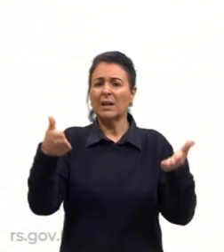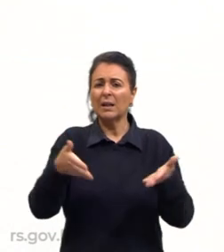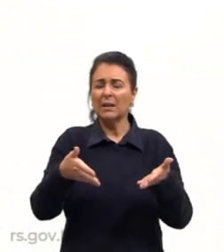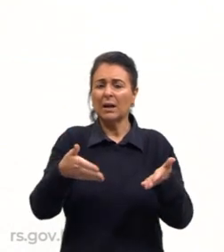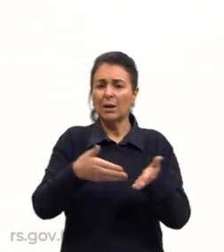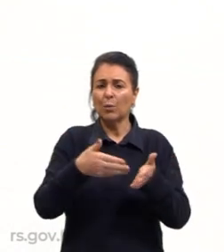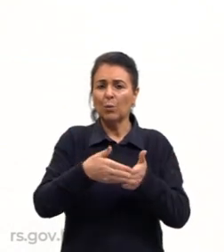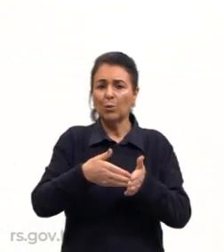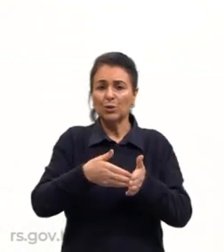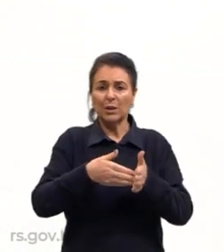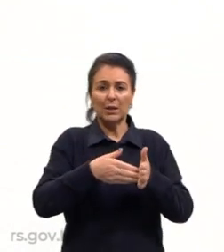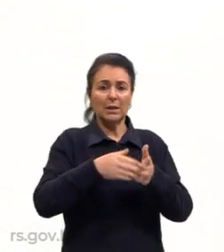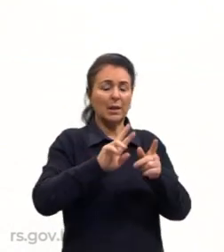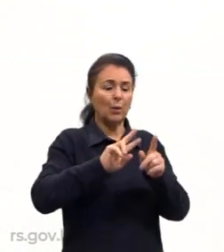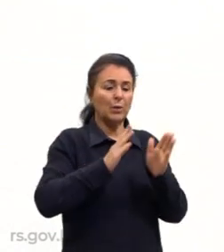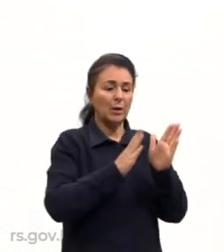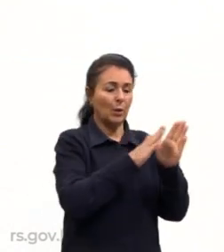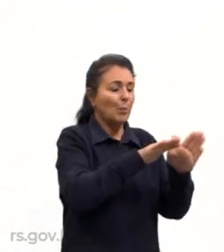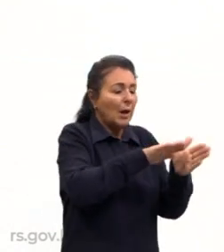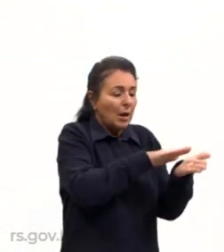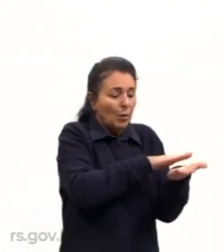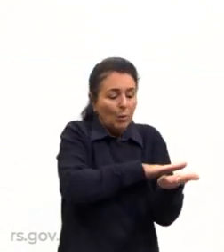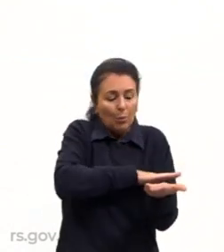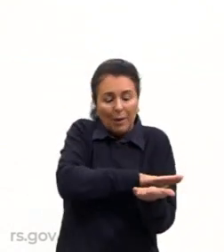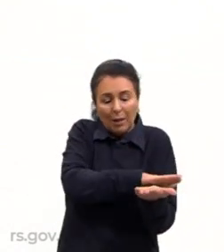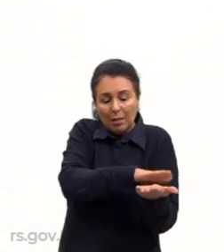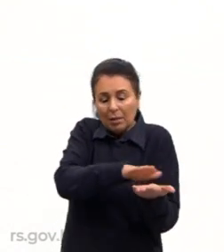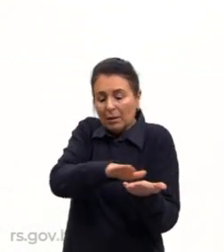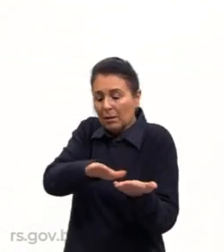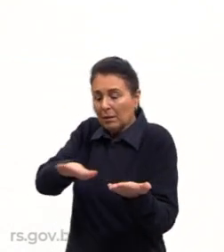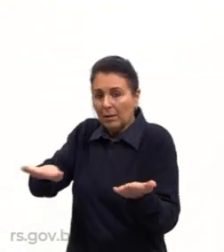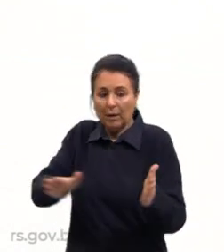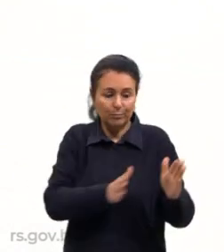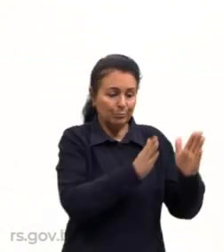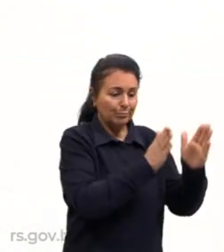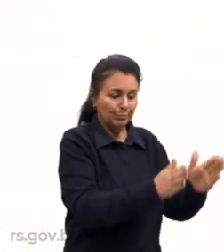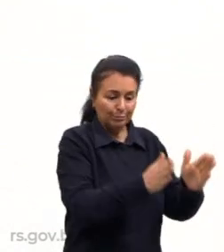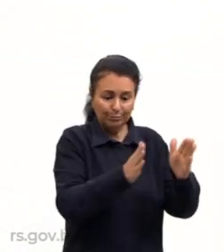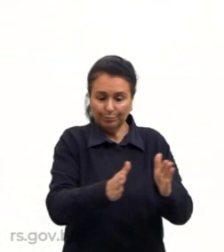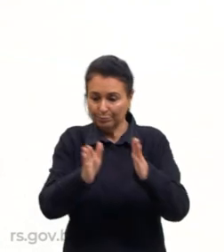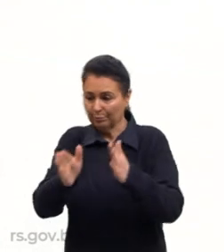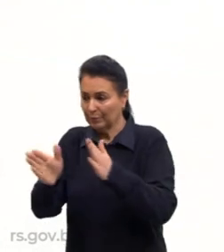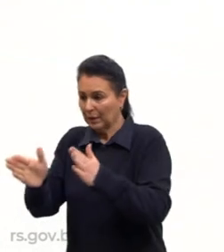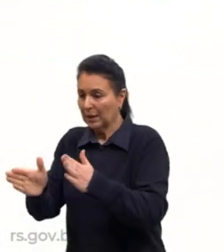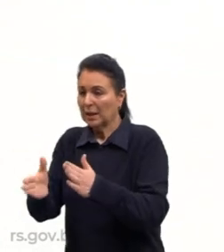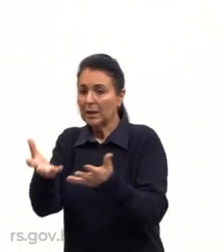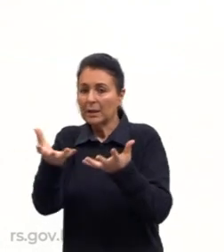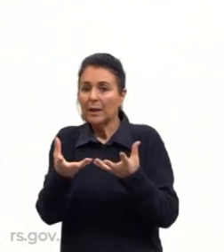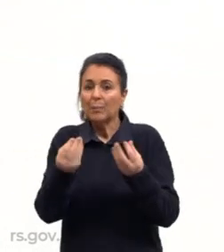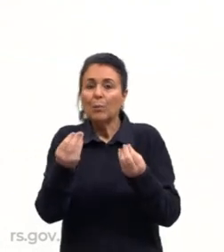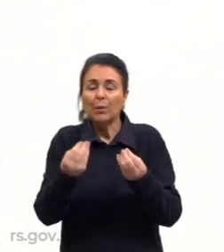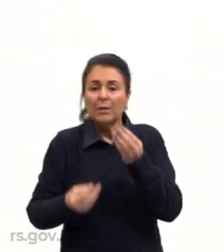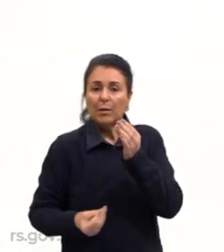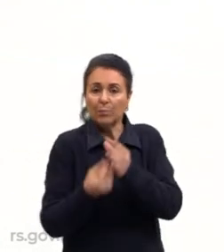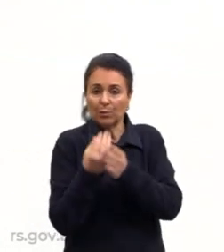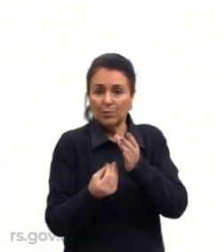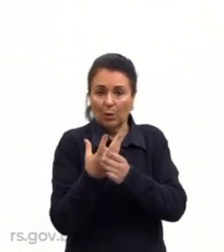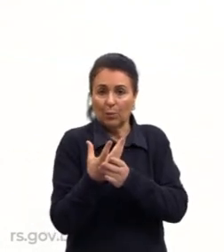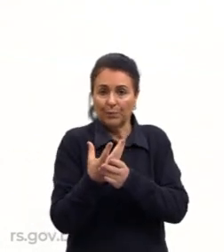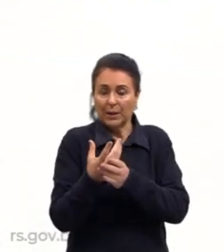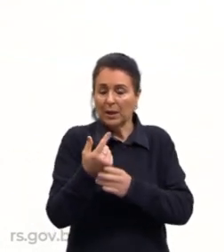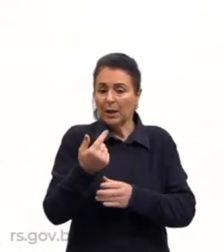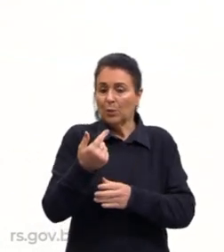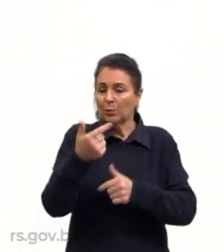montagem, certo? Com o objetivo, então, de produzir em massa, ele começa, em vez do trabalhador ir até